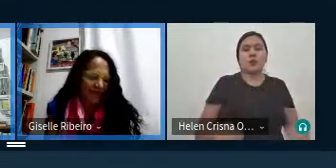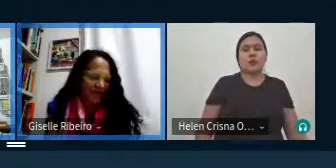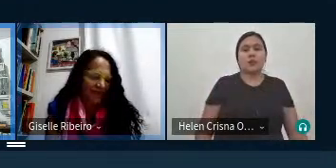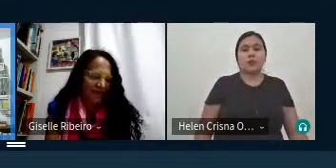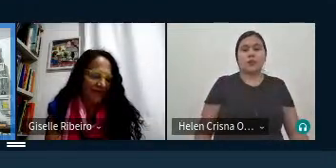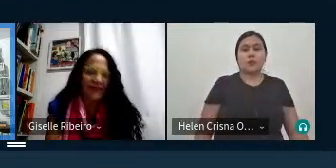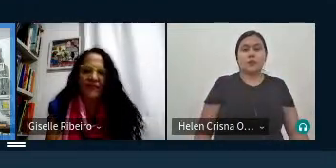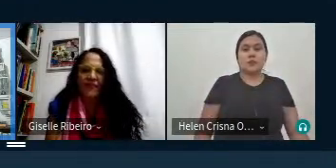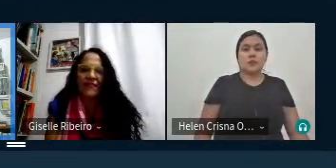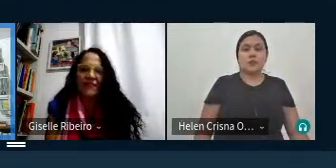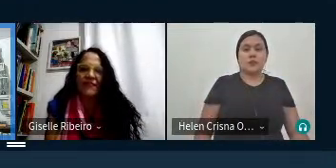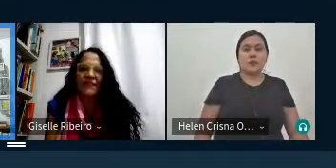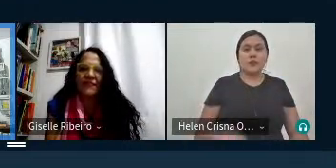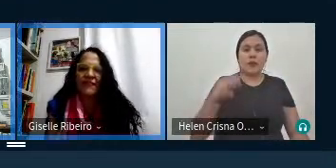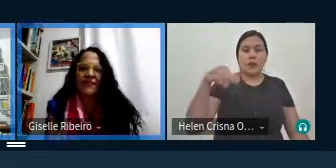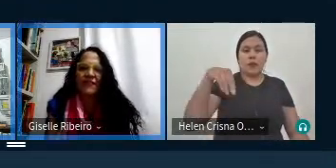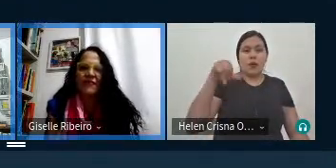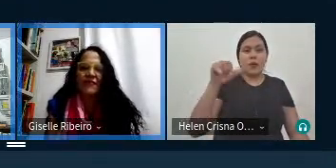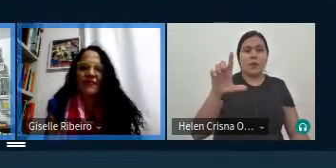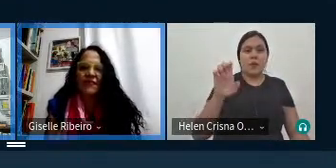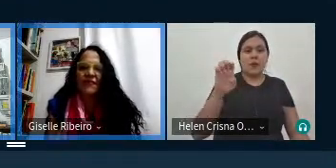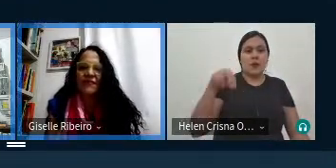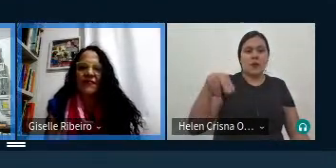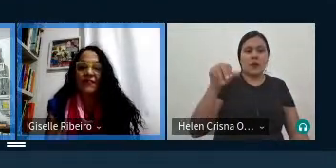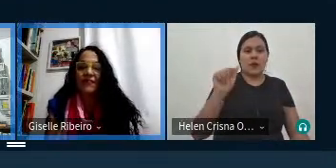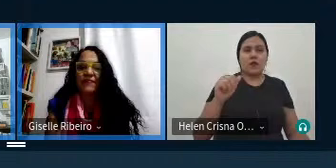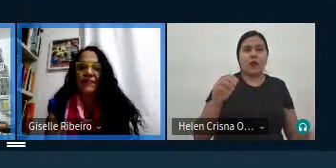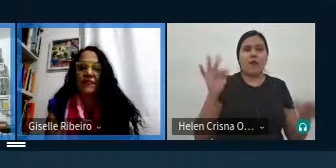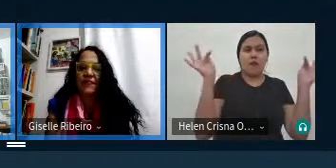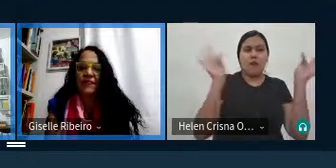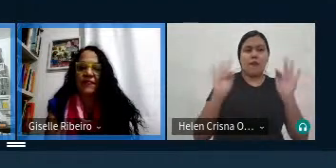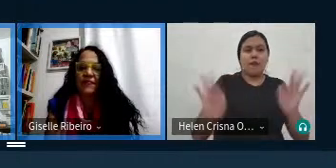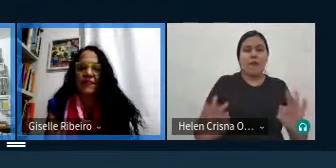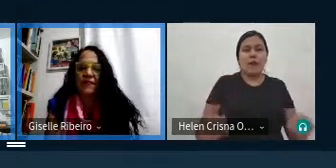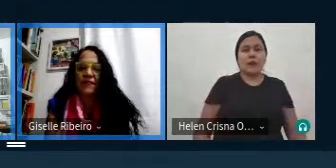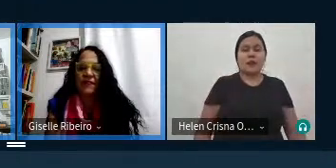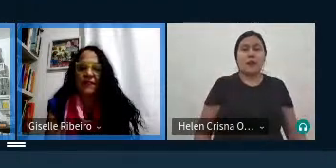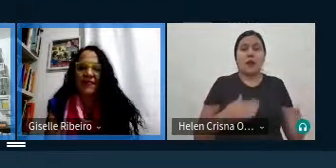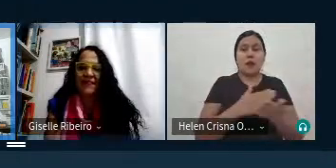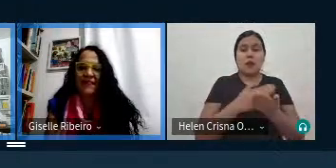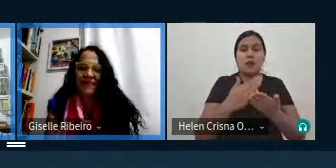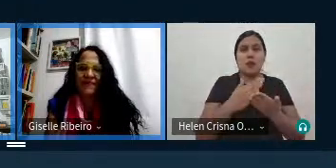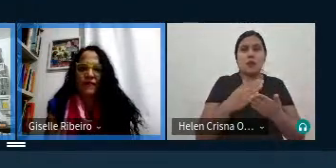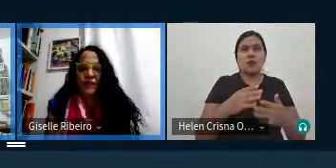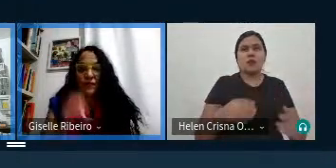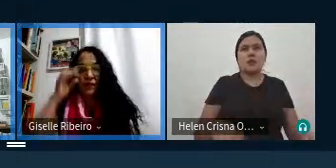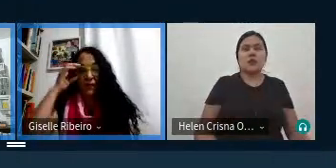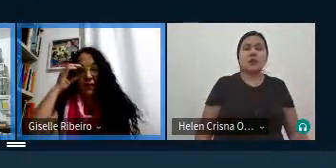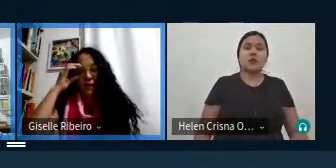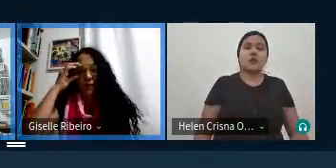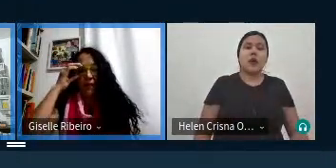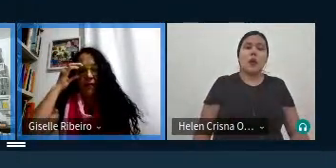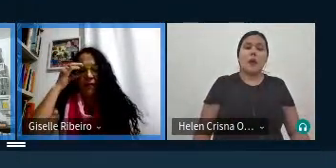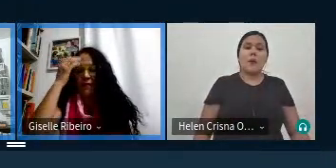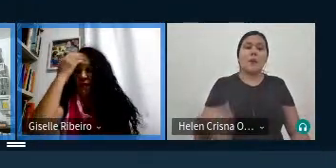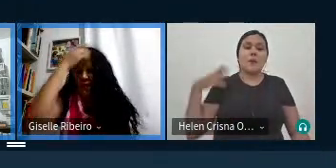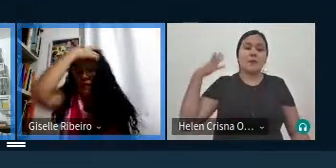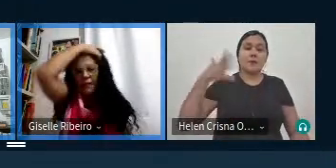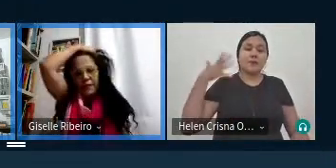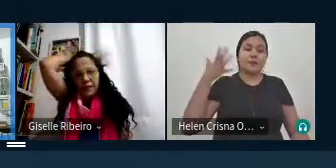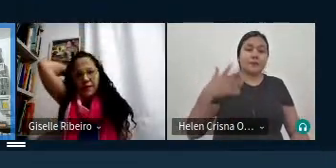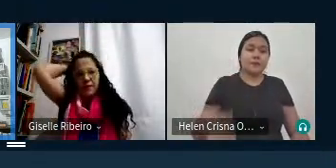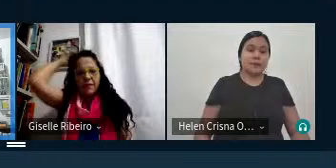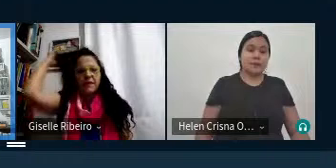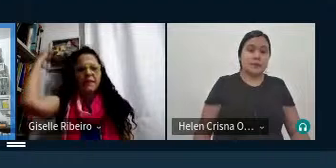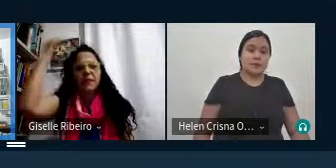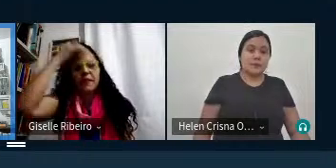quando a Milena entrou em contato comigo fiquei super feliz como eu disse lá no início da minha na minha palestra a gente